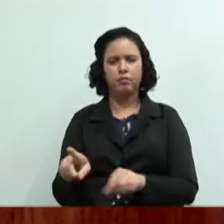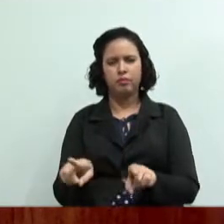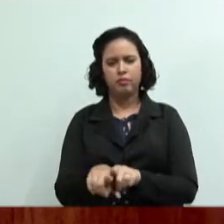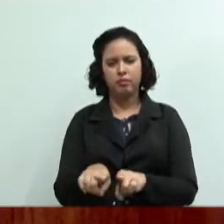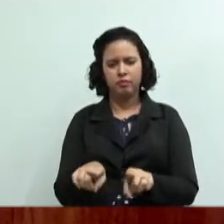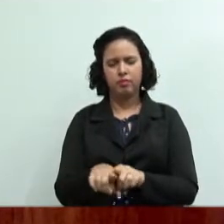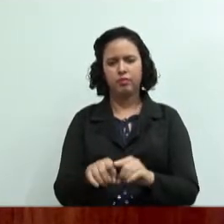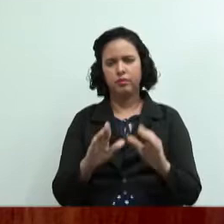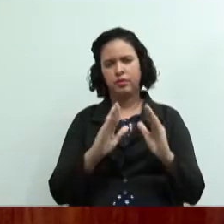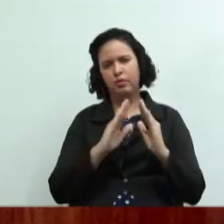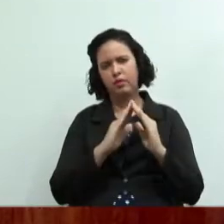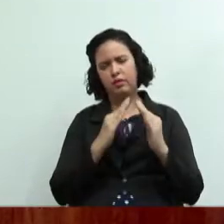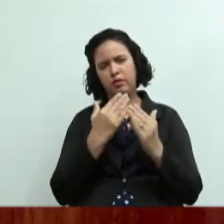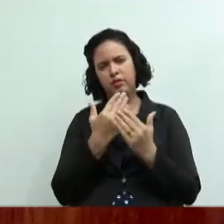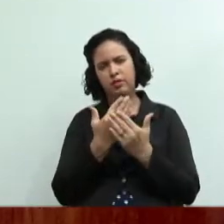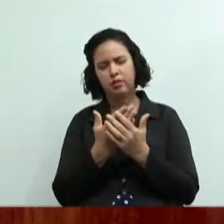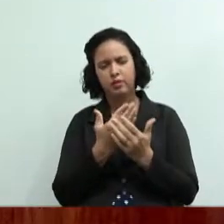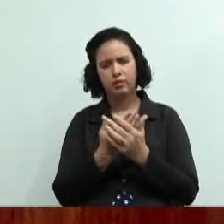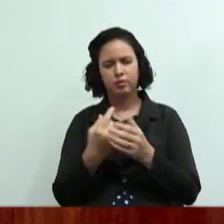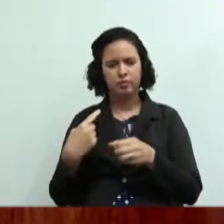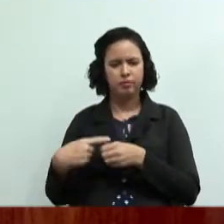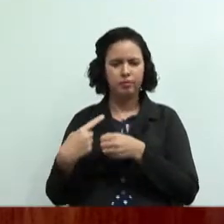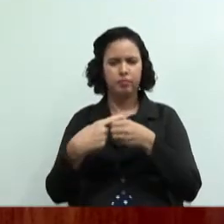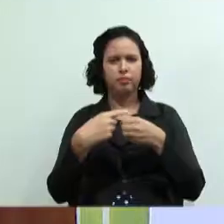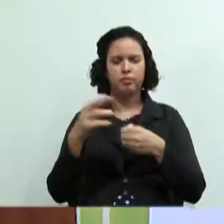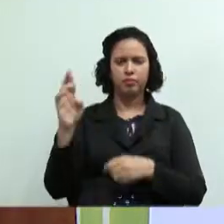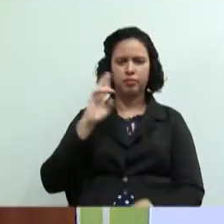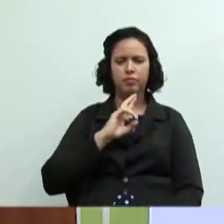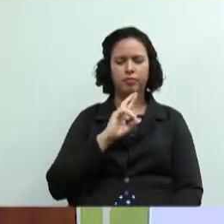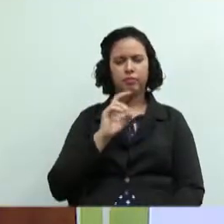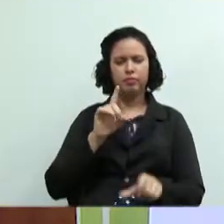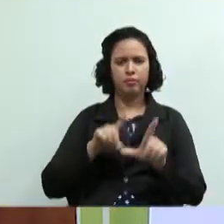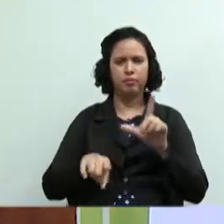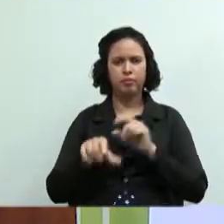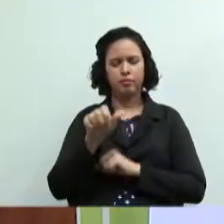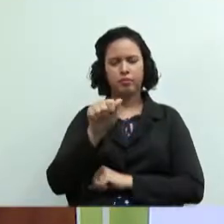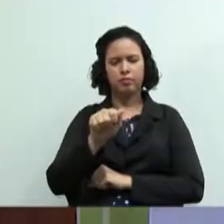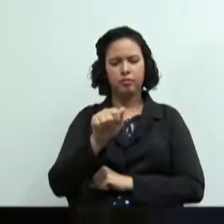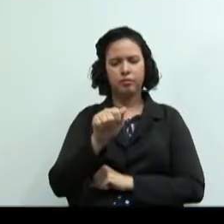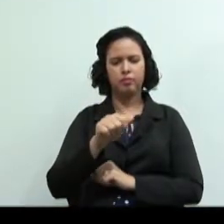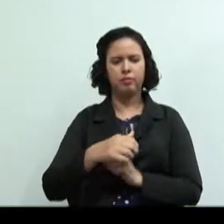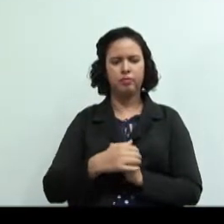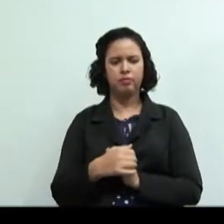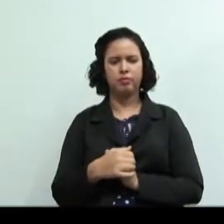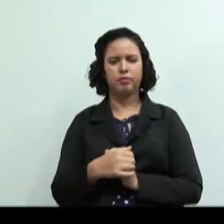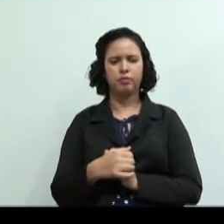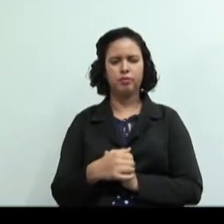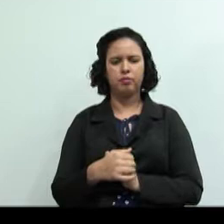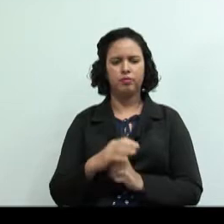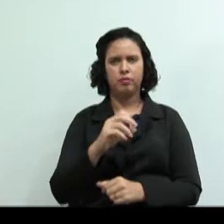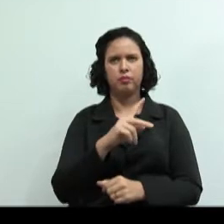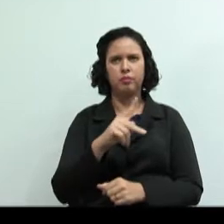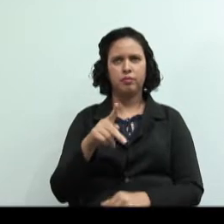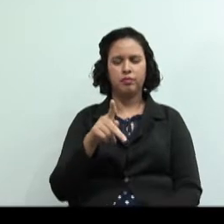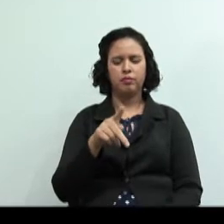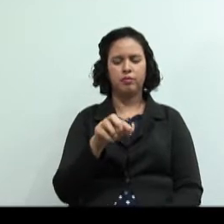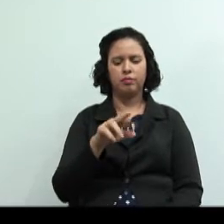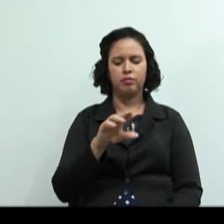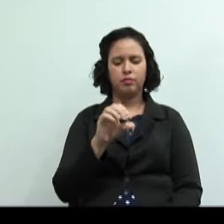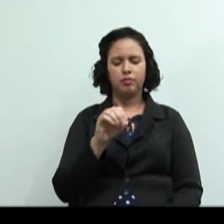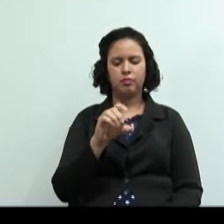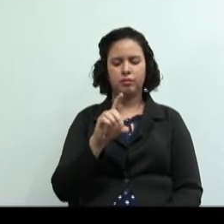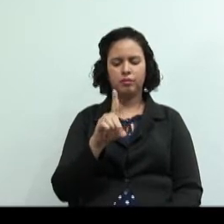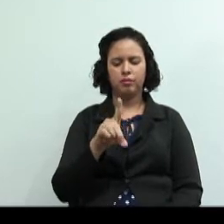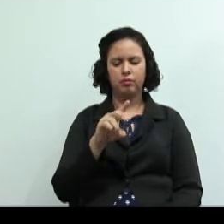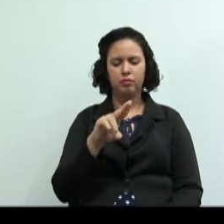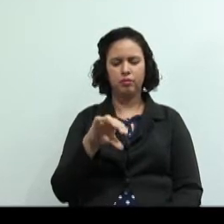Martendal todos responderam letra A então pessoal letra A na cooperativa de produção a propriedade dos